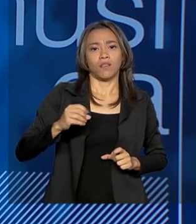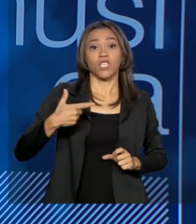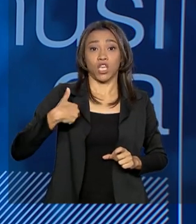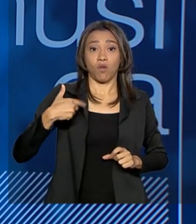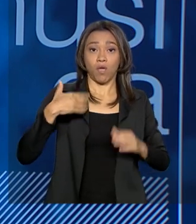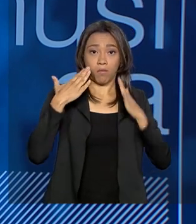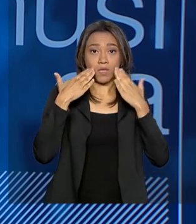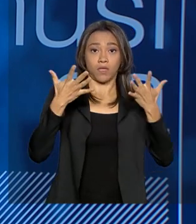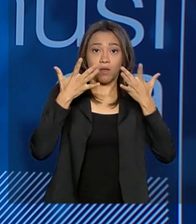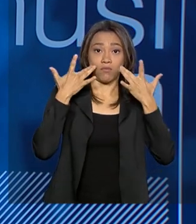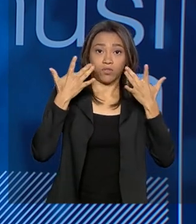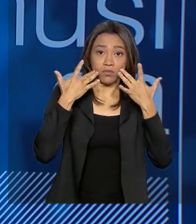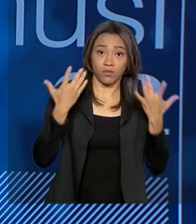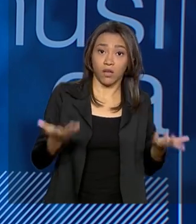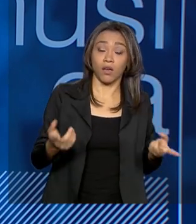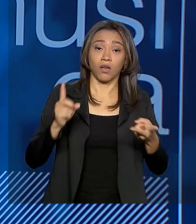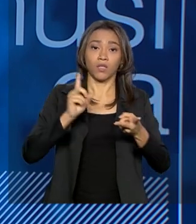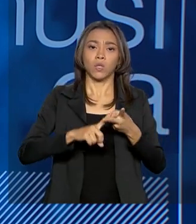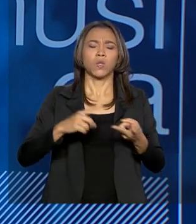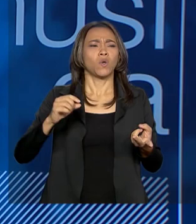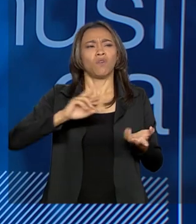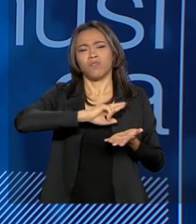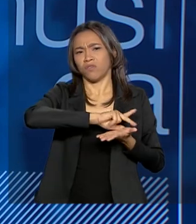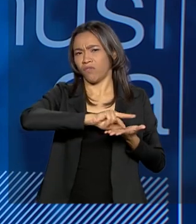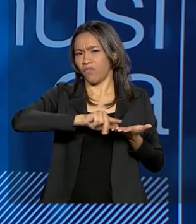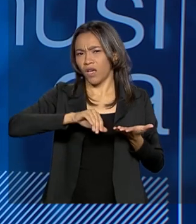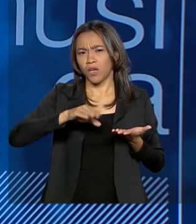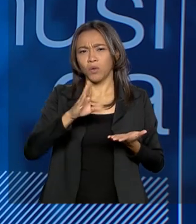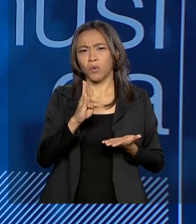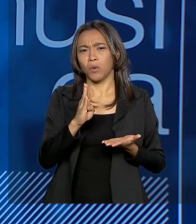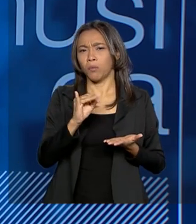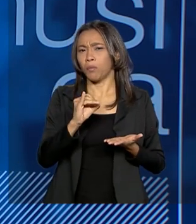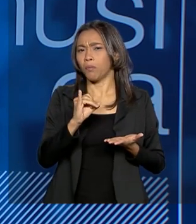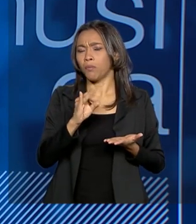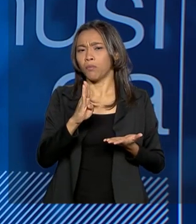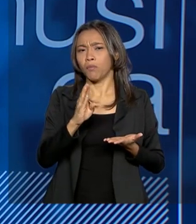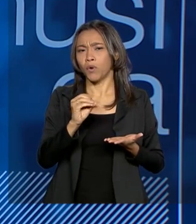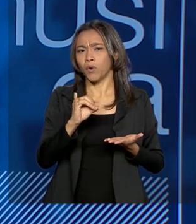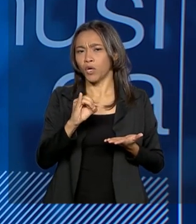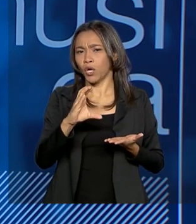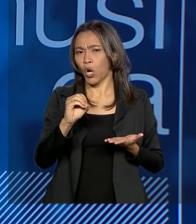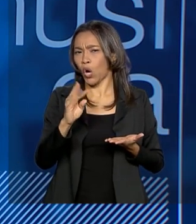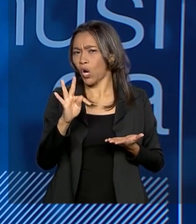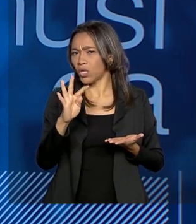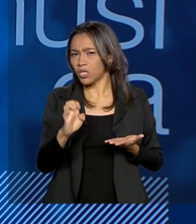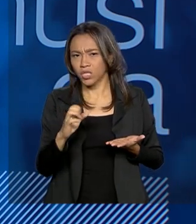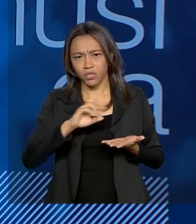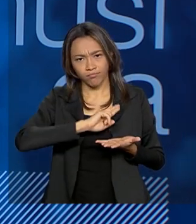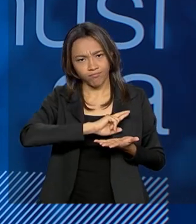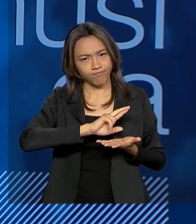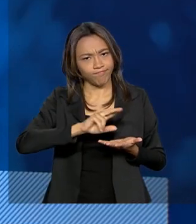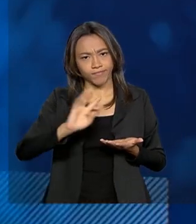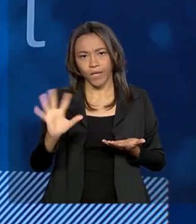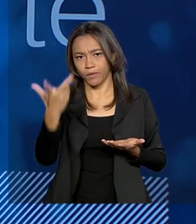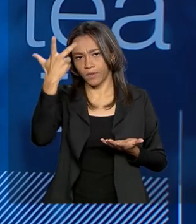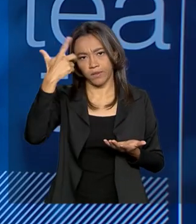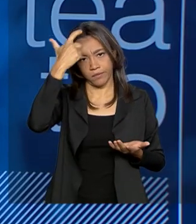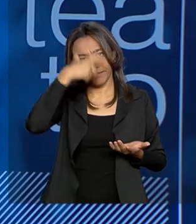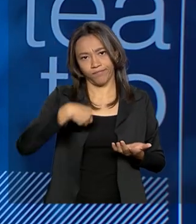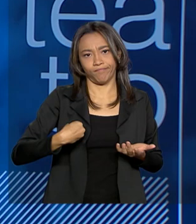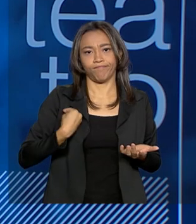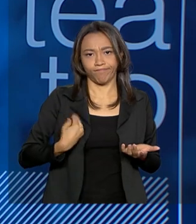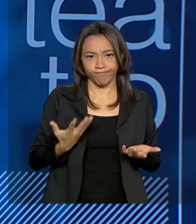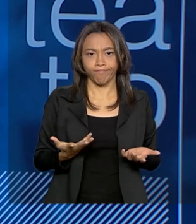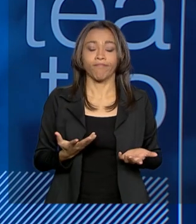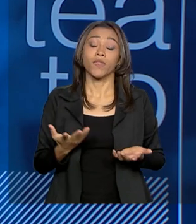peça minha, boicotes das mais diversas naturezas. Então, veja, o que nós estamos tentando promover agora é justamente